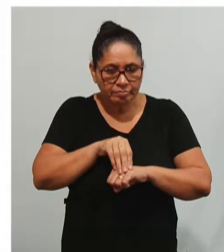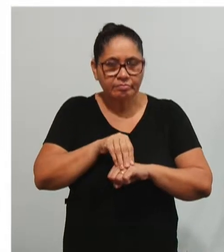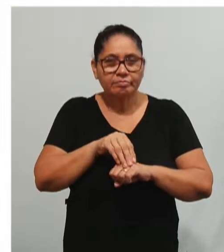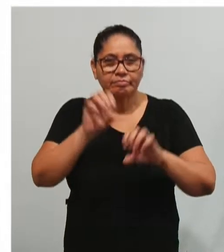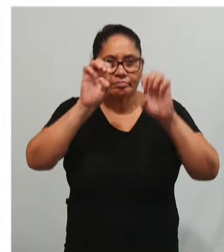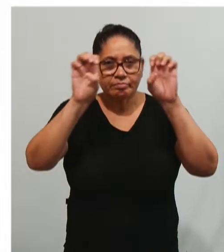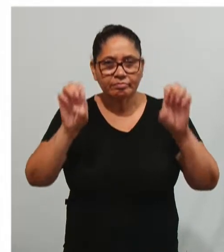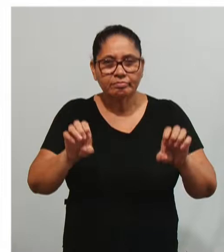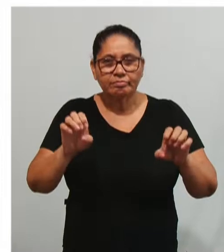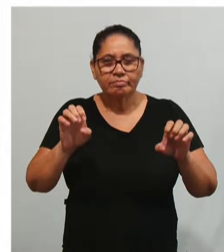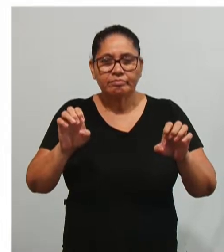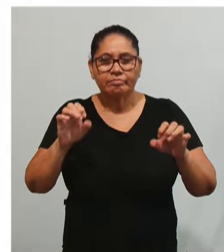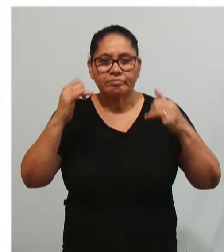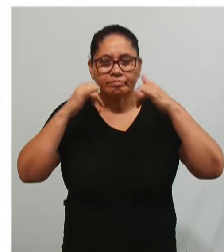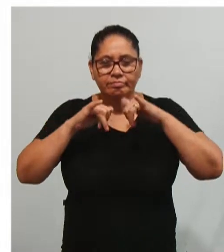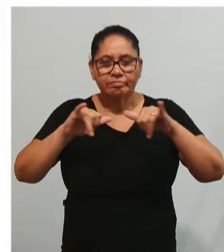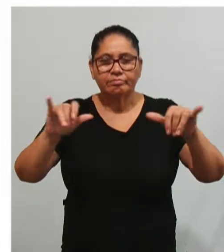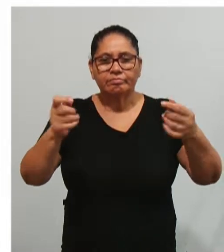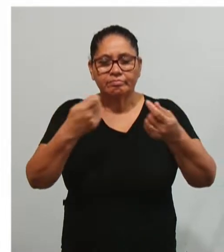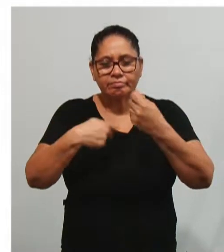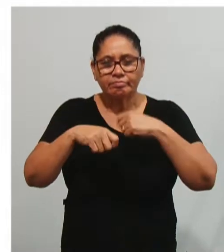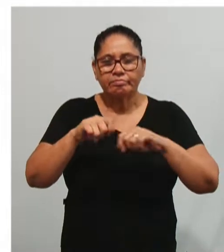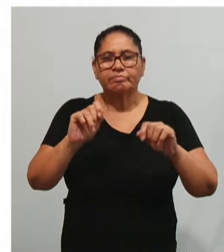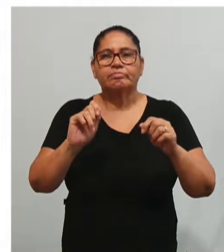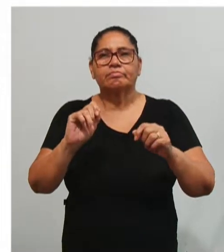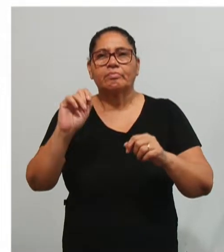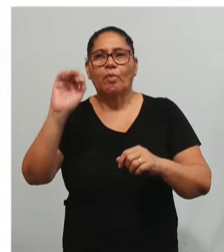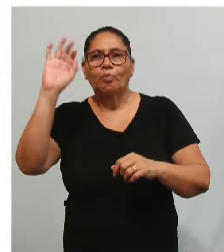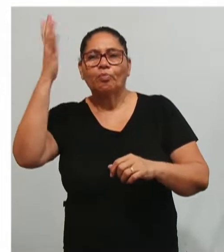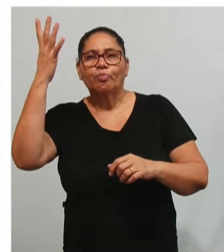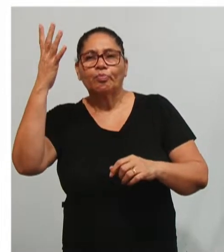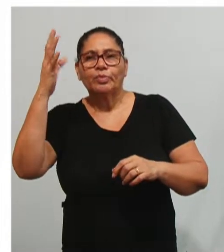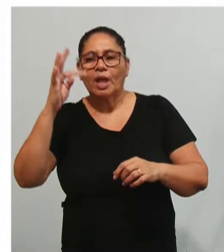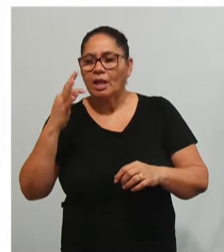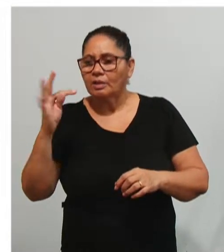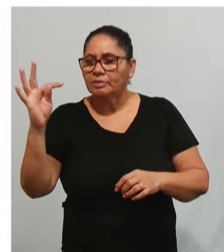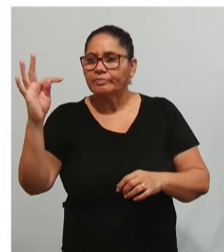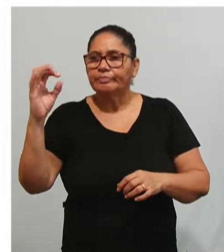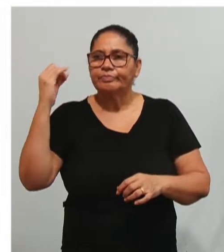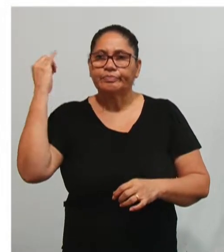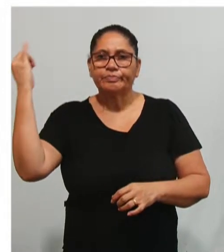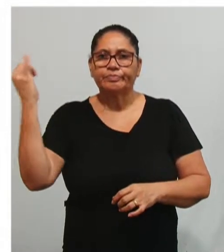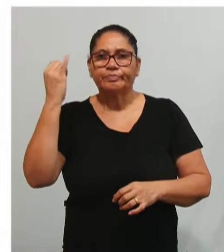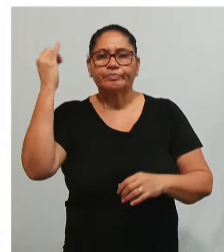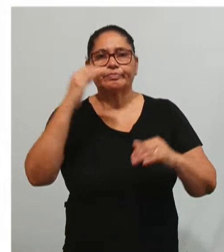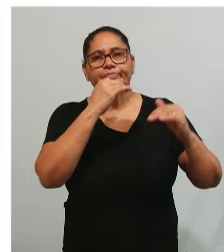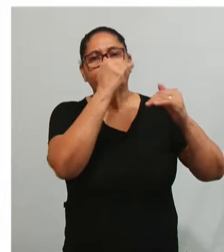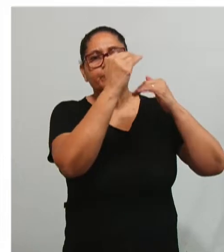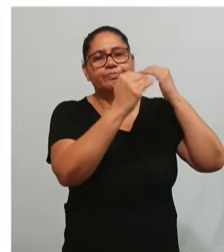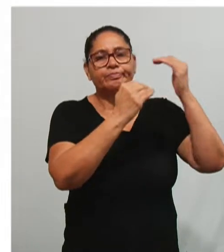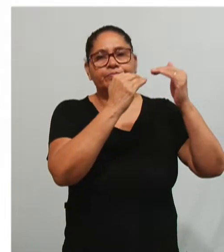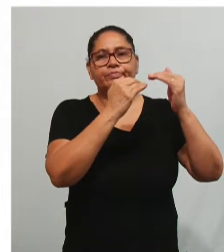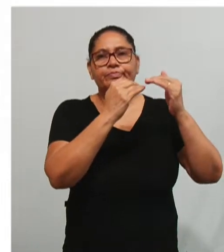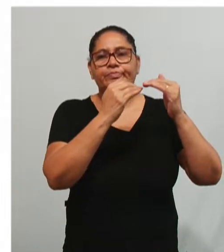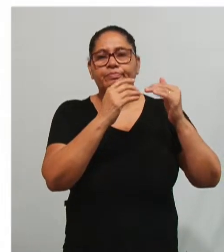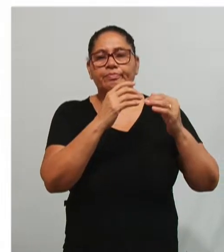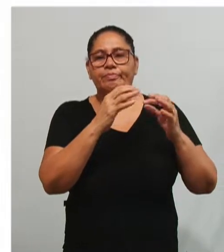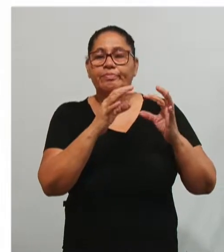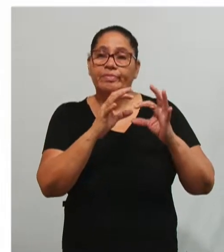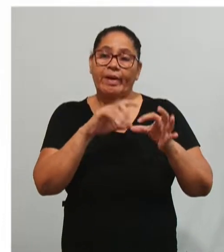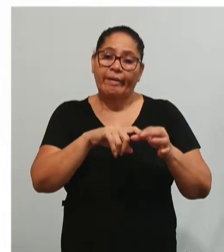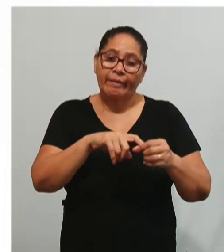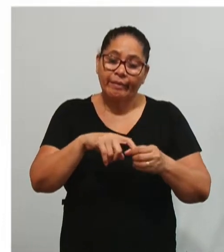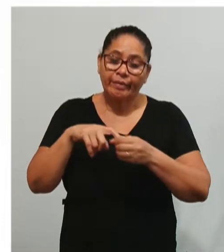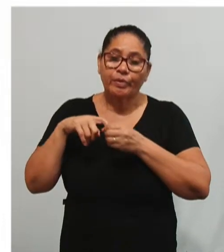informação, administrar o tempo, perceber a tecnologia importante nesse processo, a parceria, o